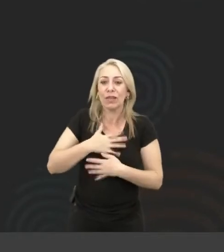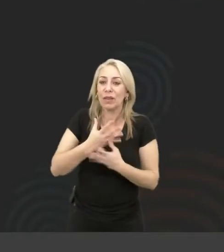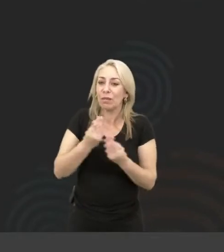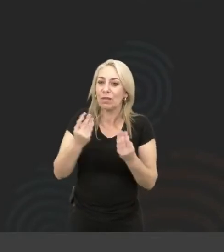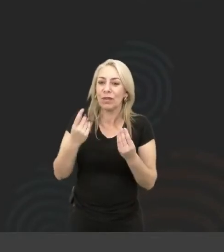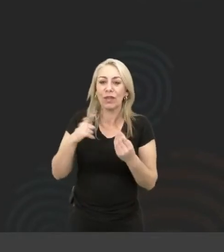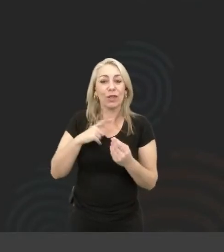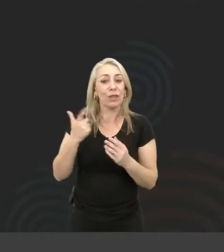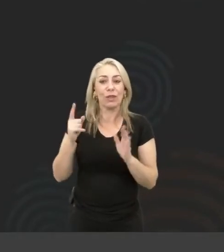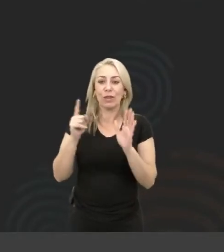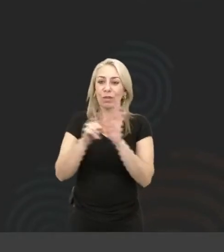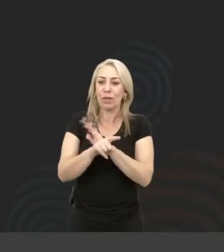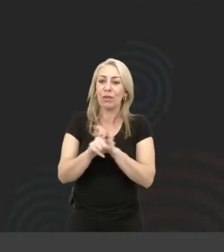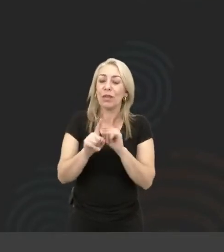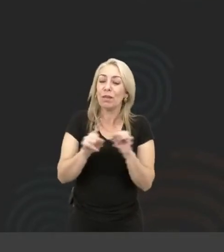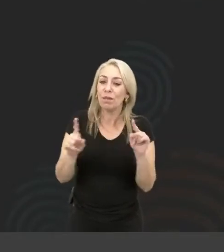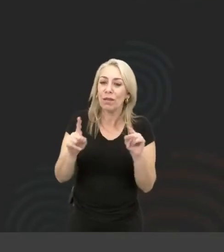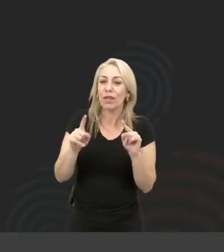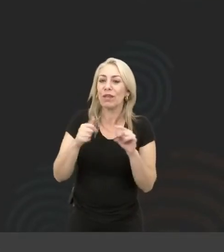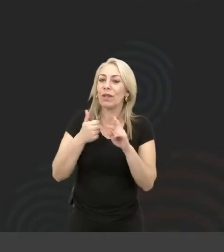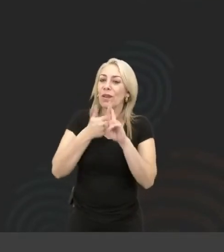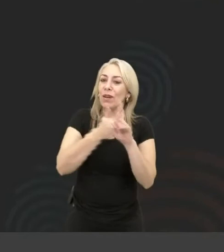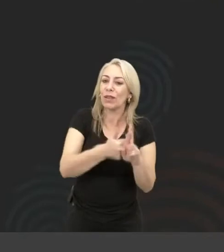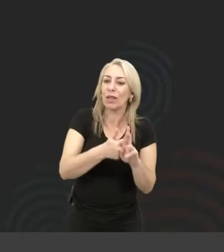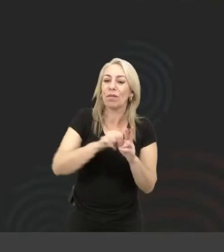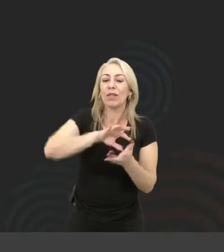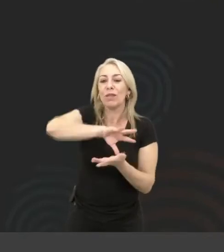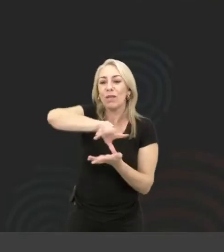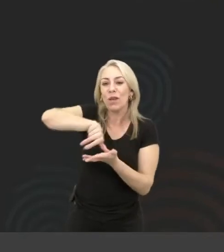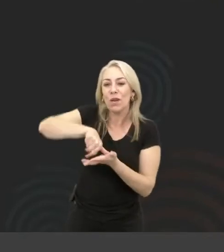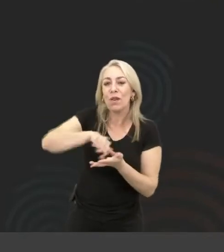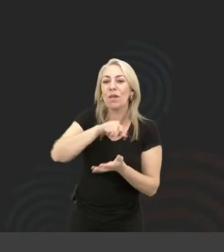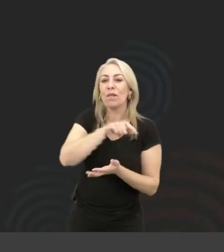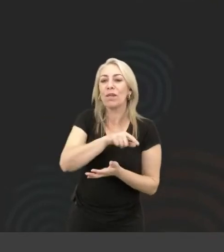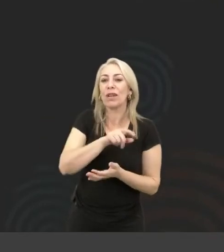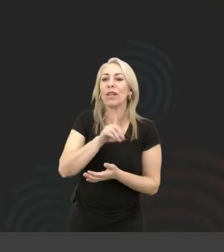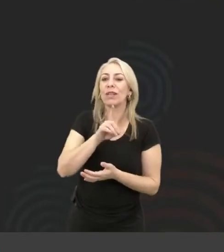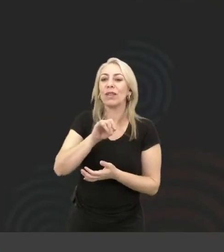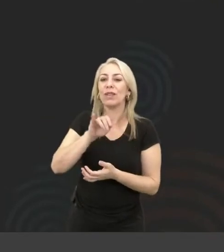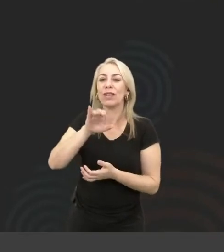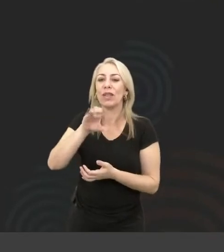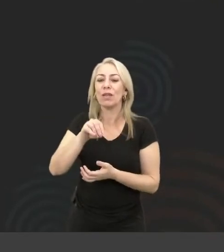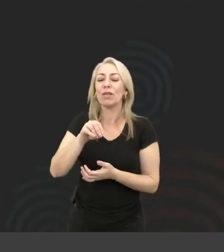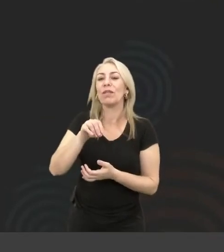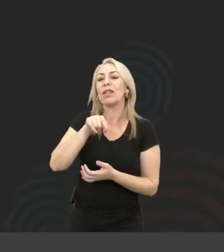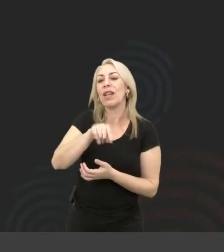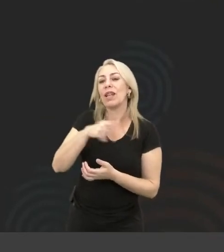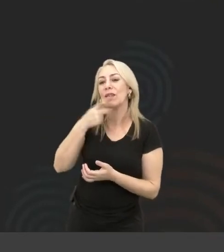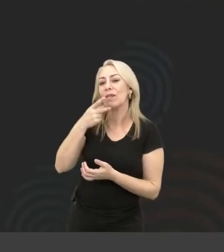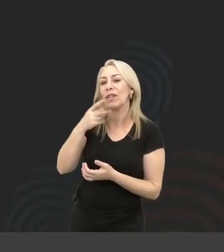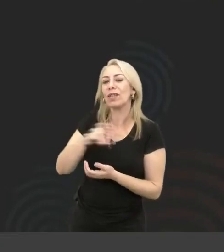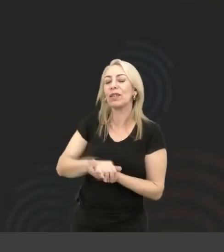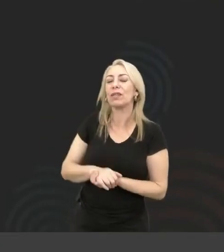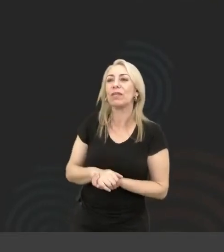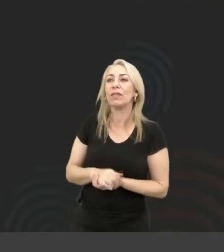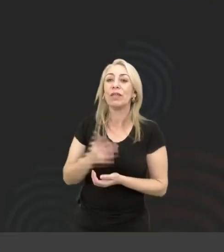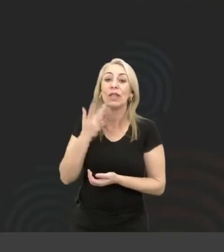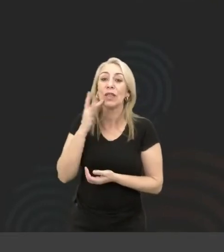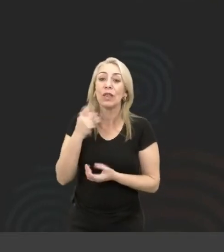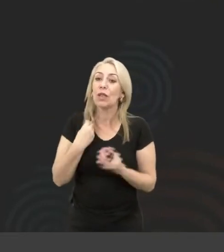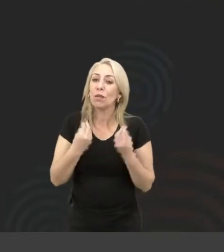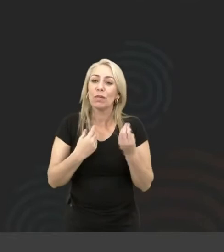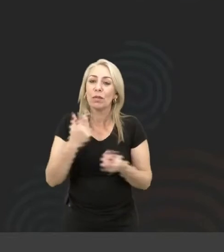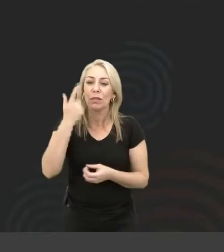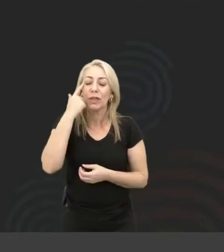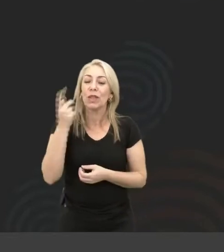tinha essa pergunta aqui no meu roteiro, mas eu vou rodar ela do Diego, que foi uma hora que o Diego falou assim, e não sei como eu não pensei